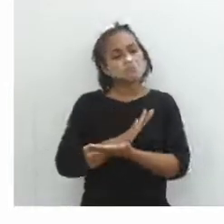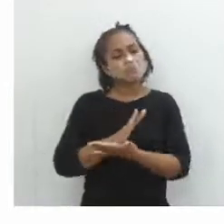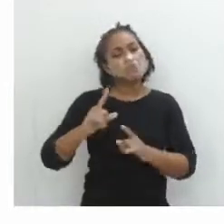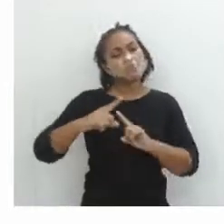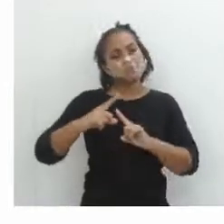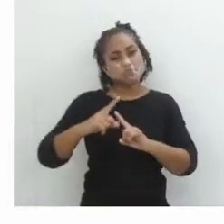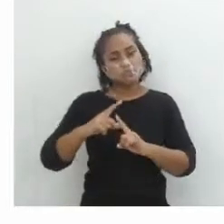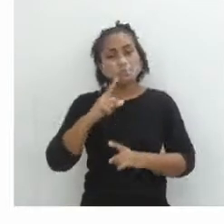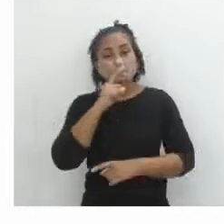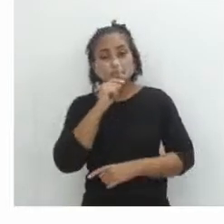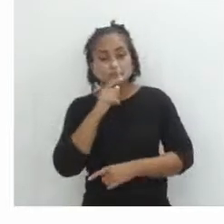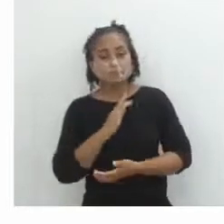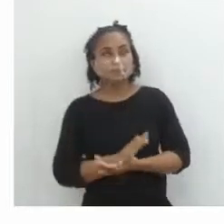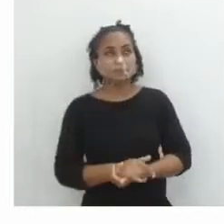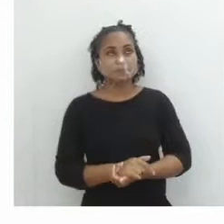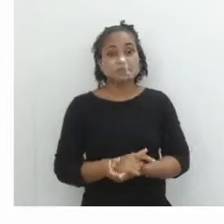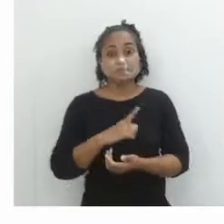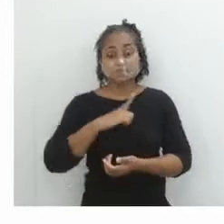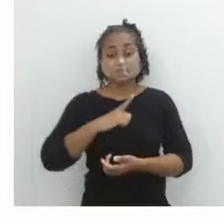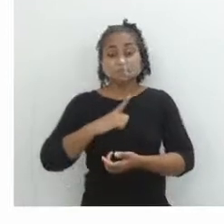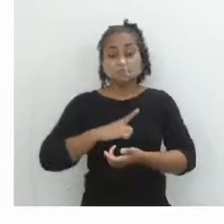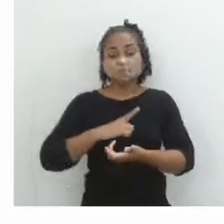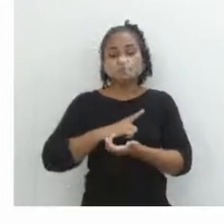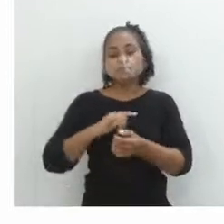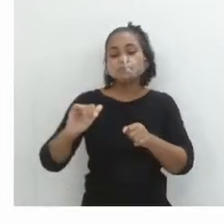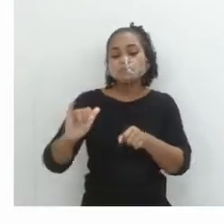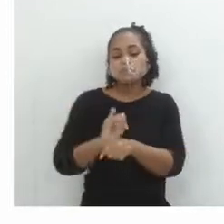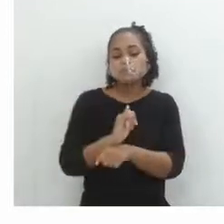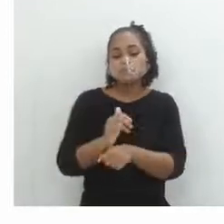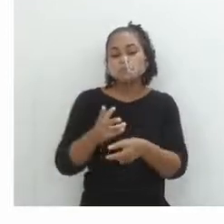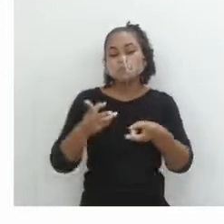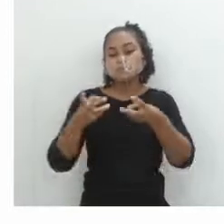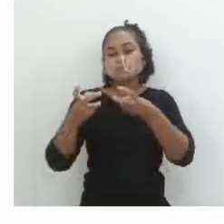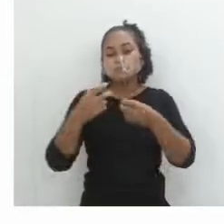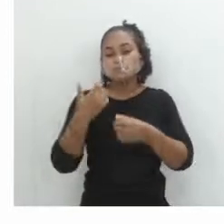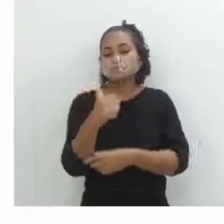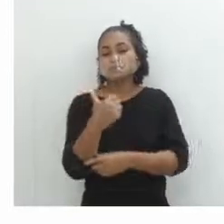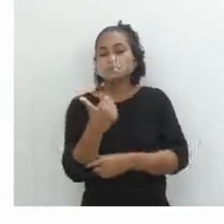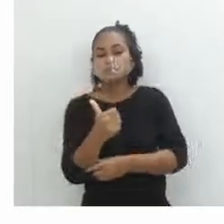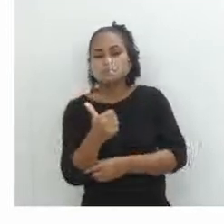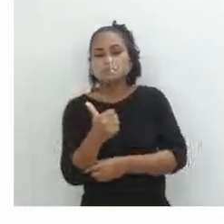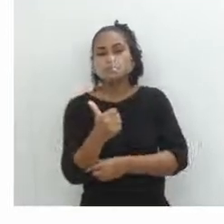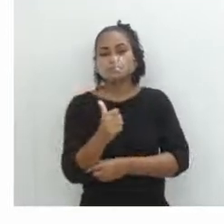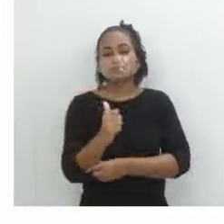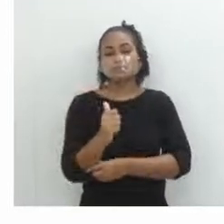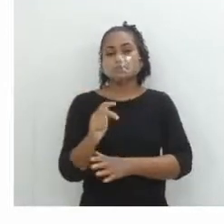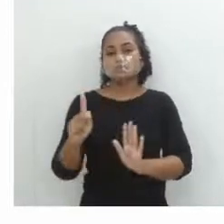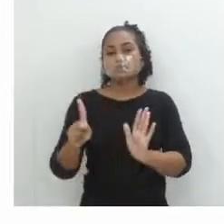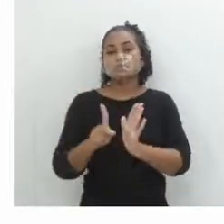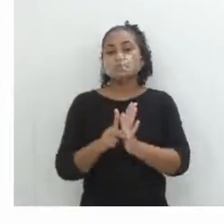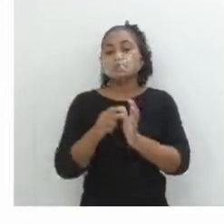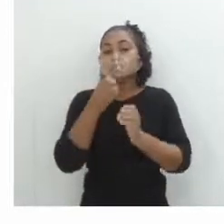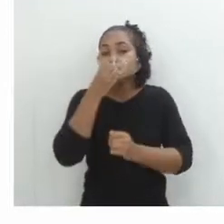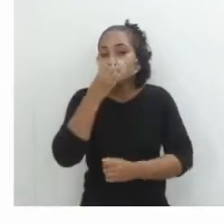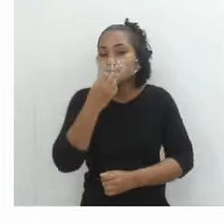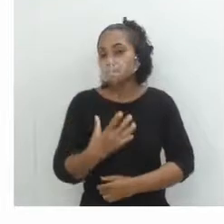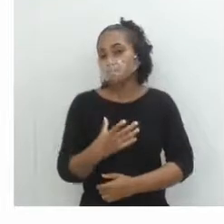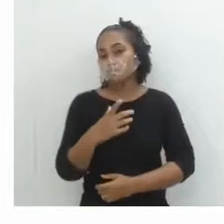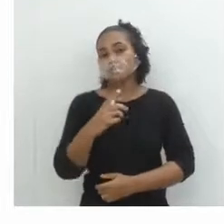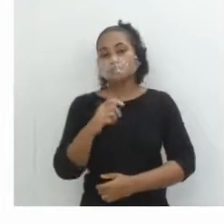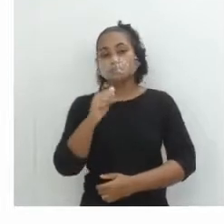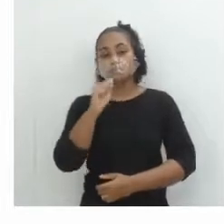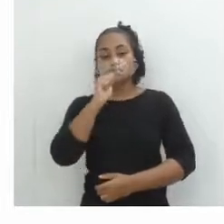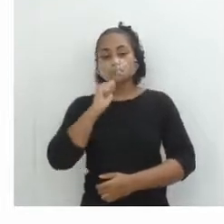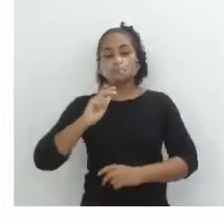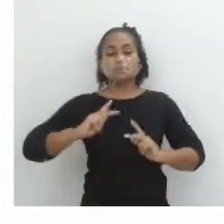qualidade. Existem formas de... Quando a gente fala de qualidade, gente fala muito em questão de propriamente para consumo humano,